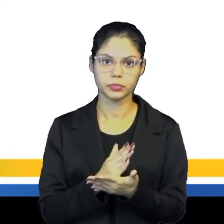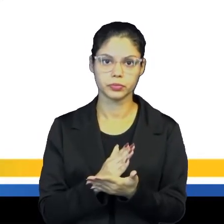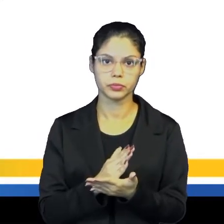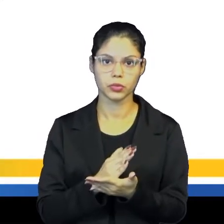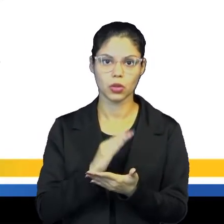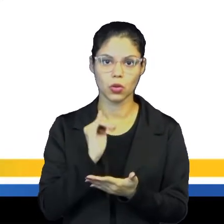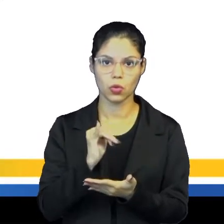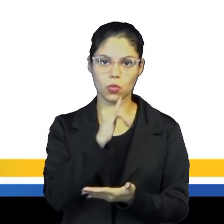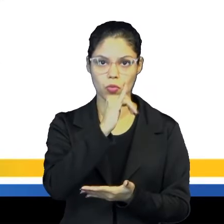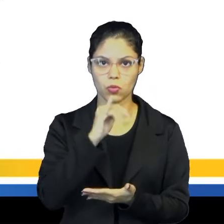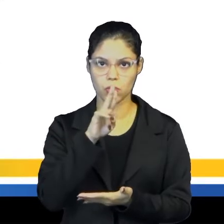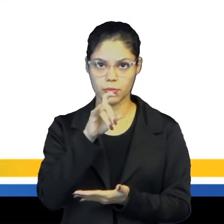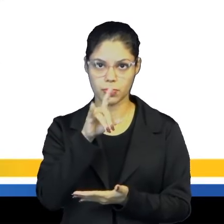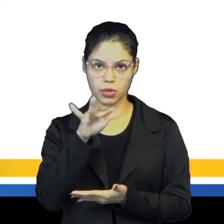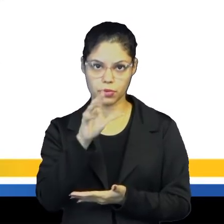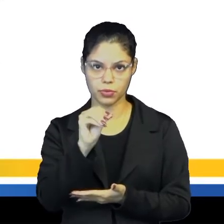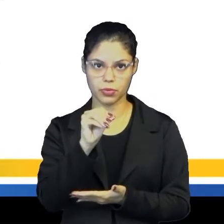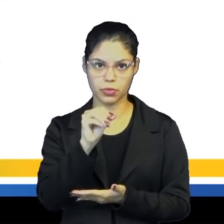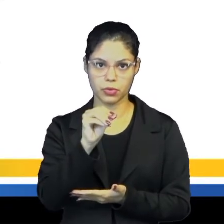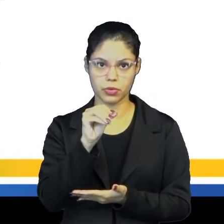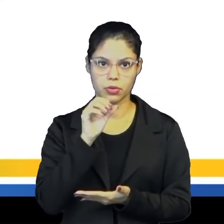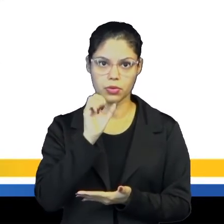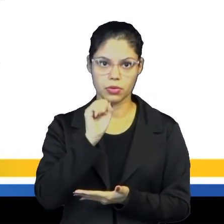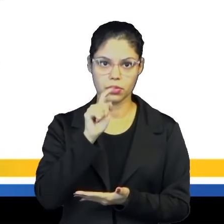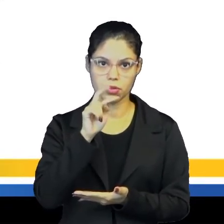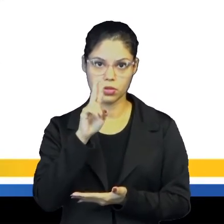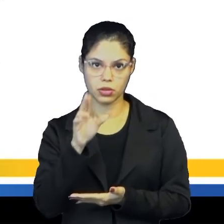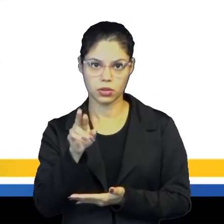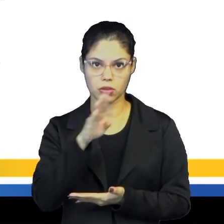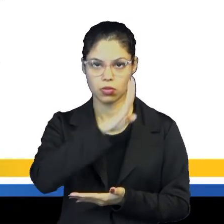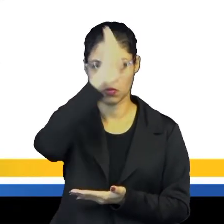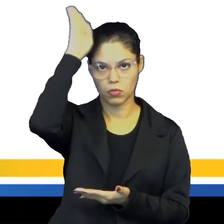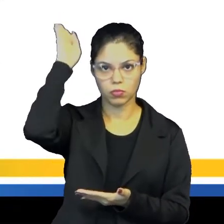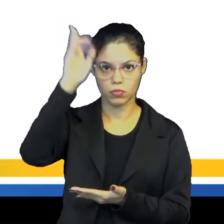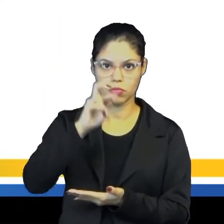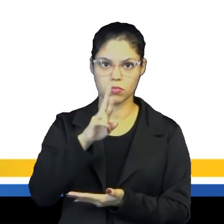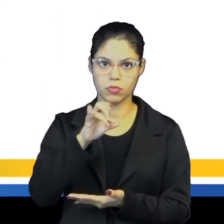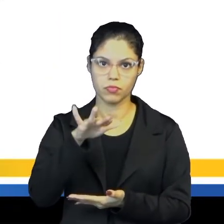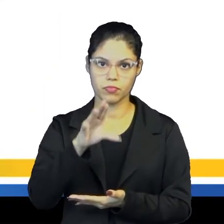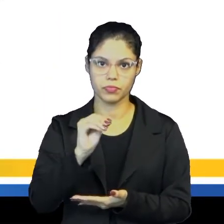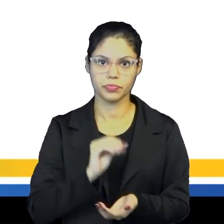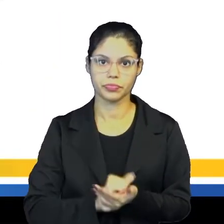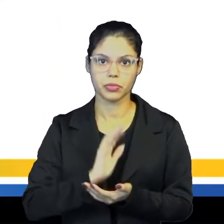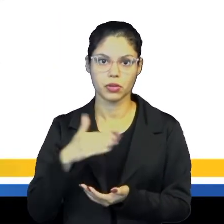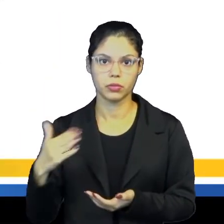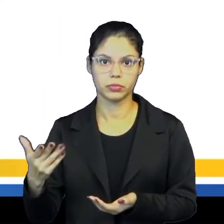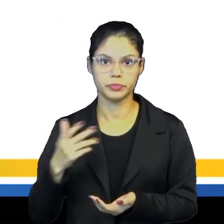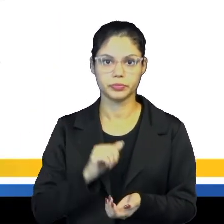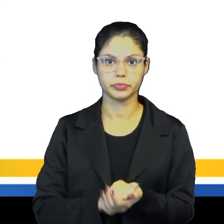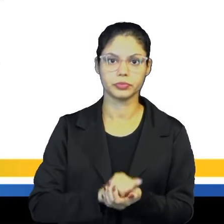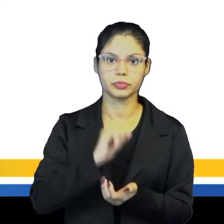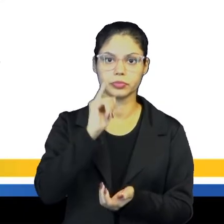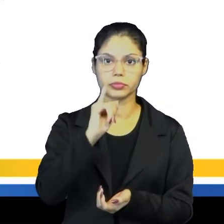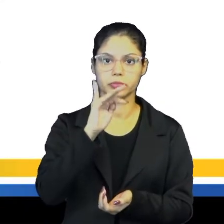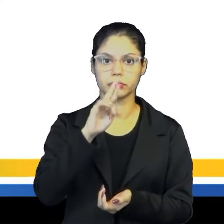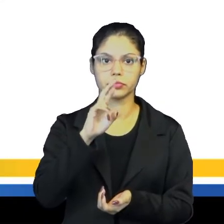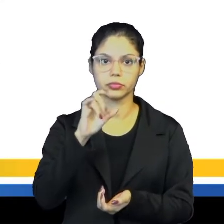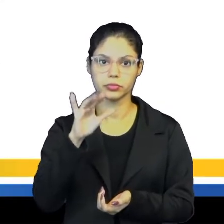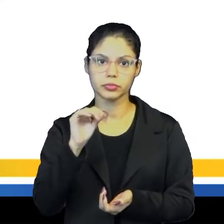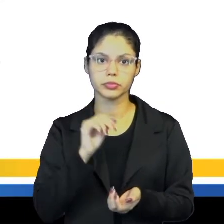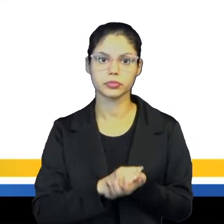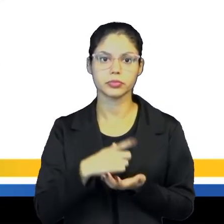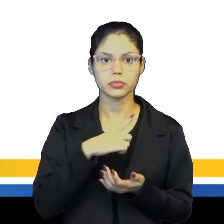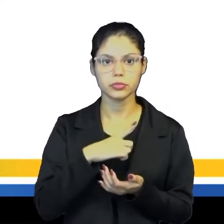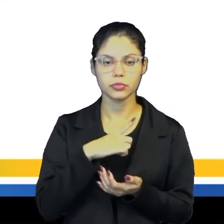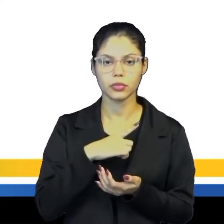Sacro Império Romano-Germânico. Quanto na Península Itálica, ocorresse ali